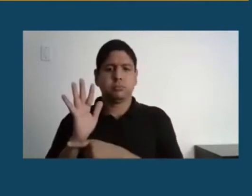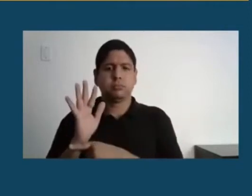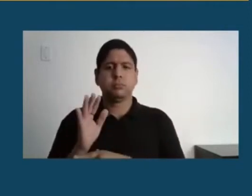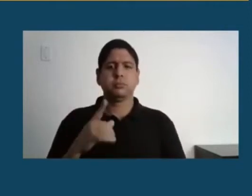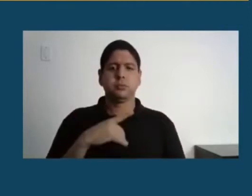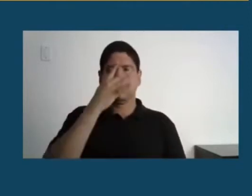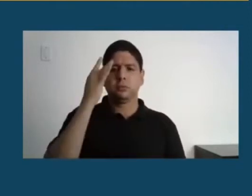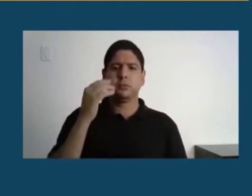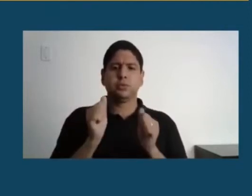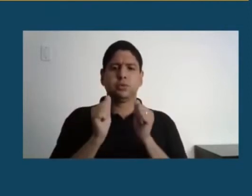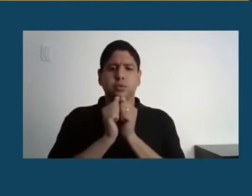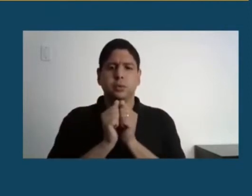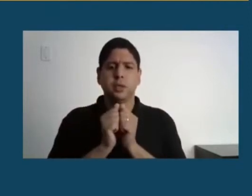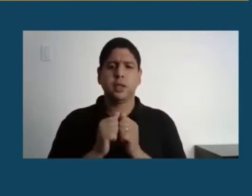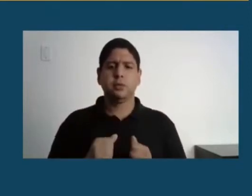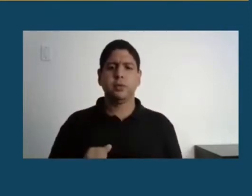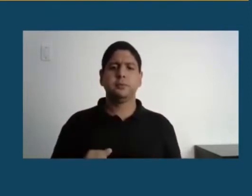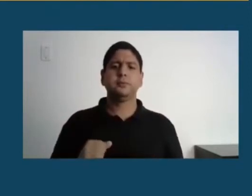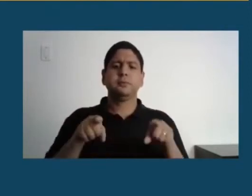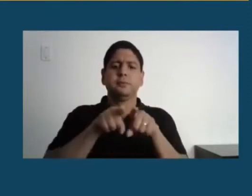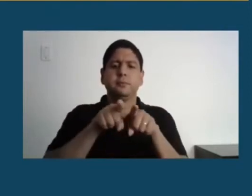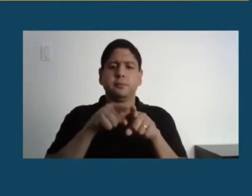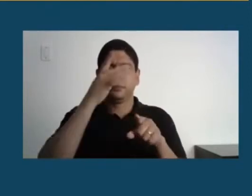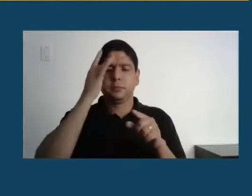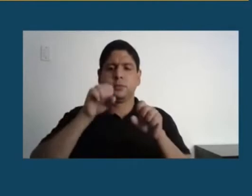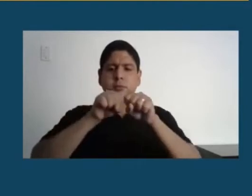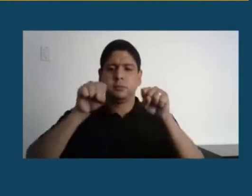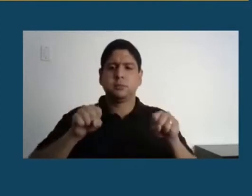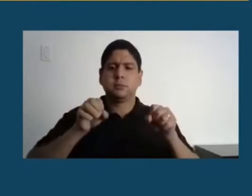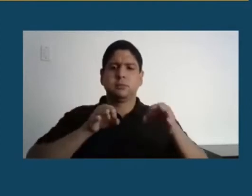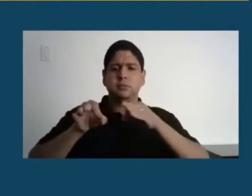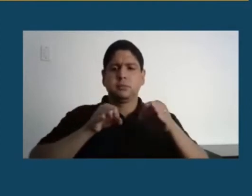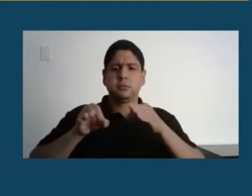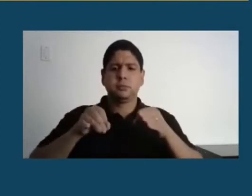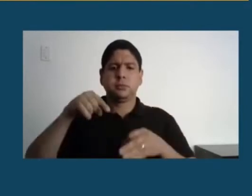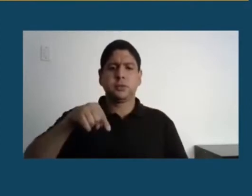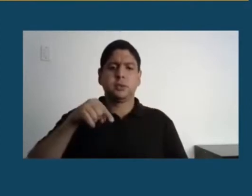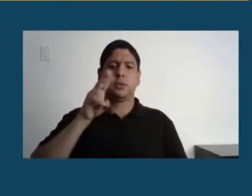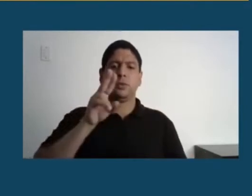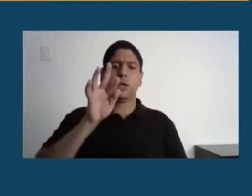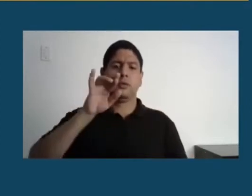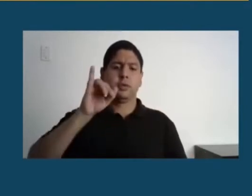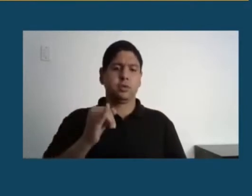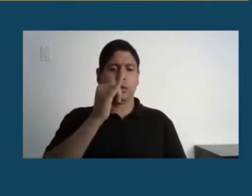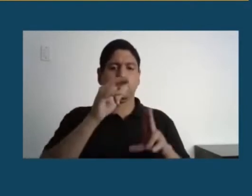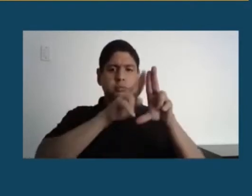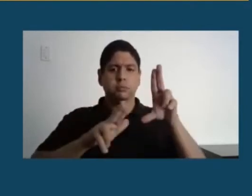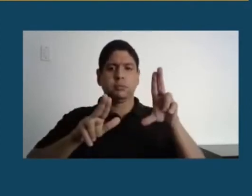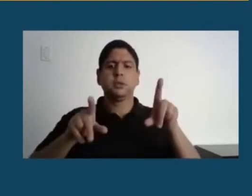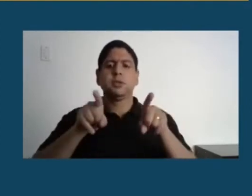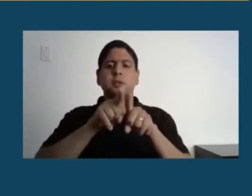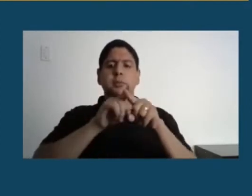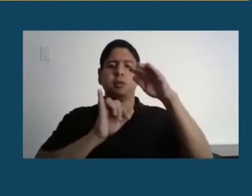hoje, mas um mapa de interação entre as instituições, a UFRJ e a Fiocruz, são as instituições que mais